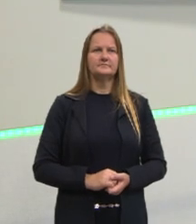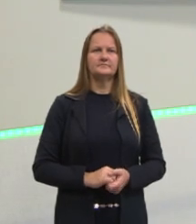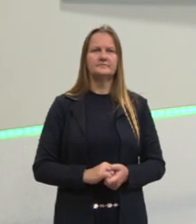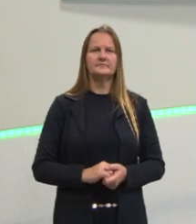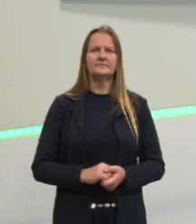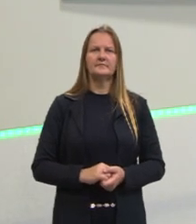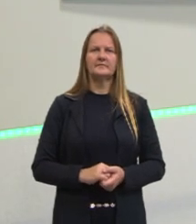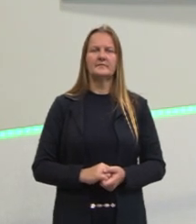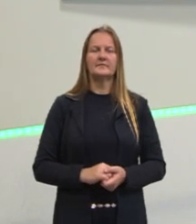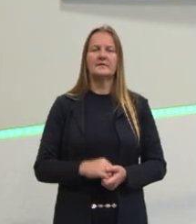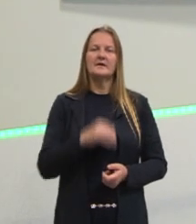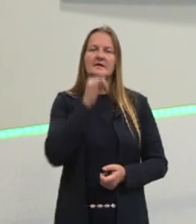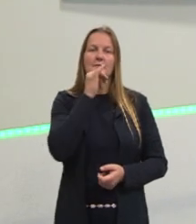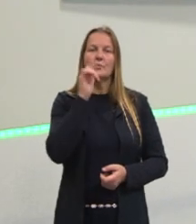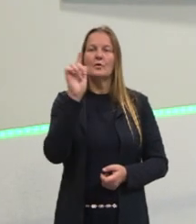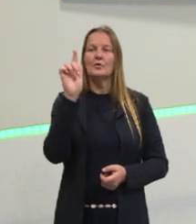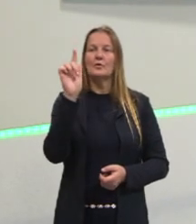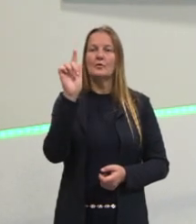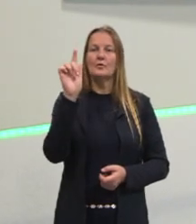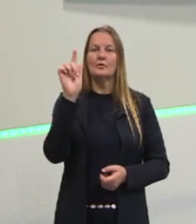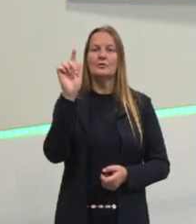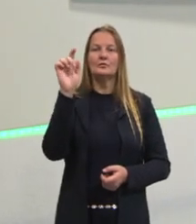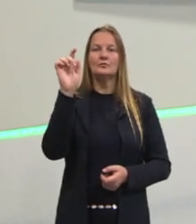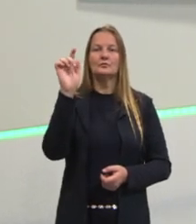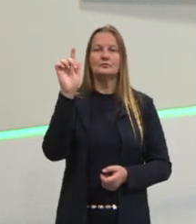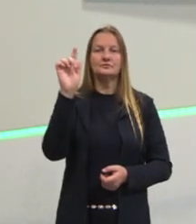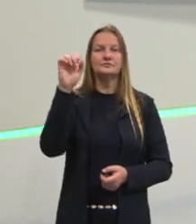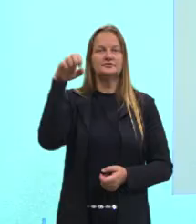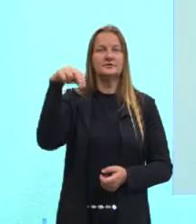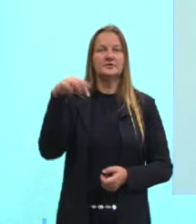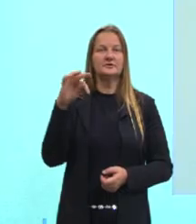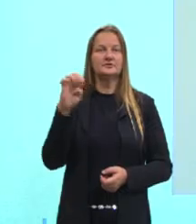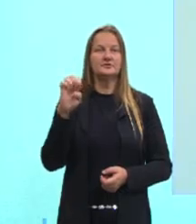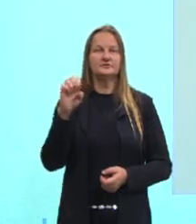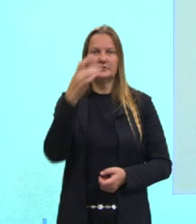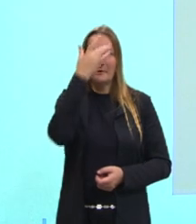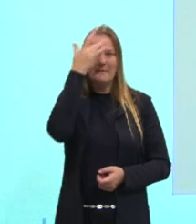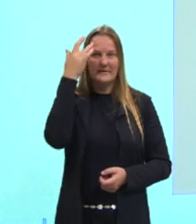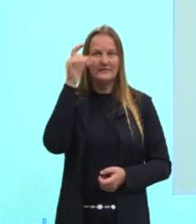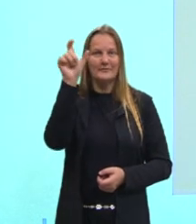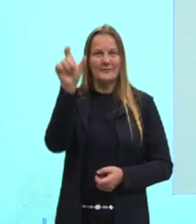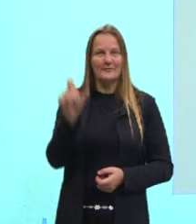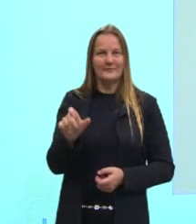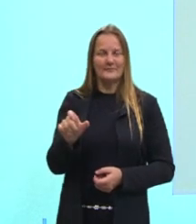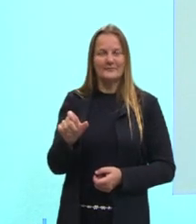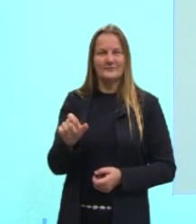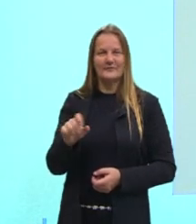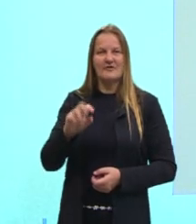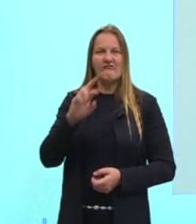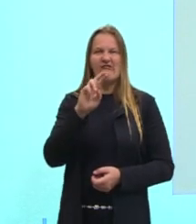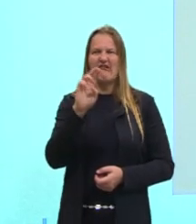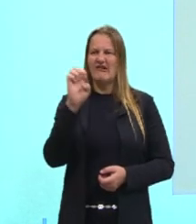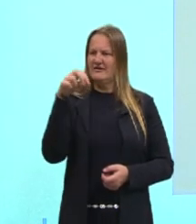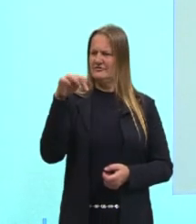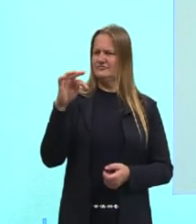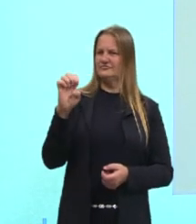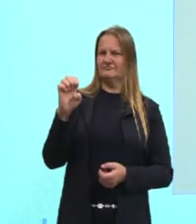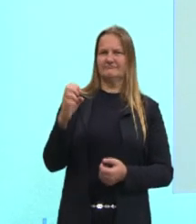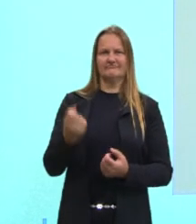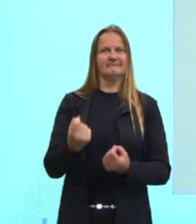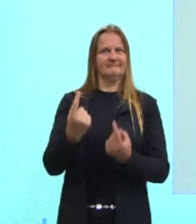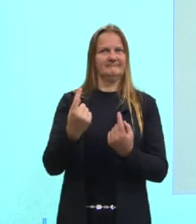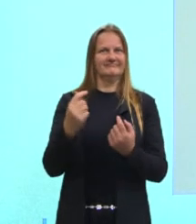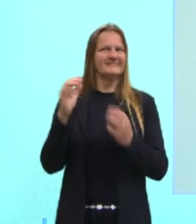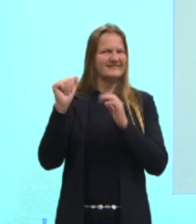-RE, certo? LA-RE, acompanhada por qualquer vogal, vai possuir esse som